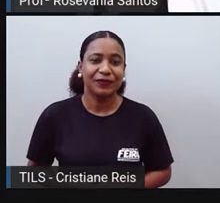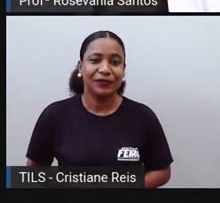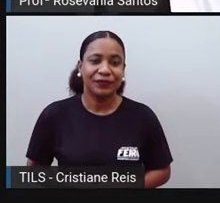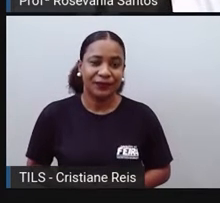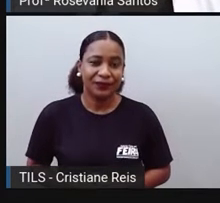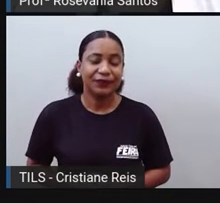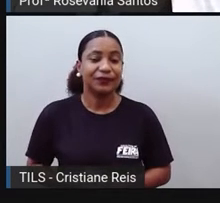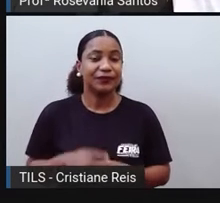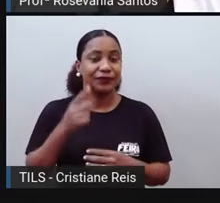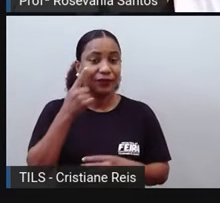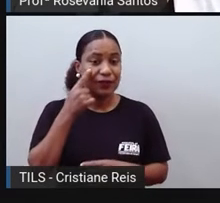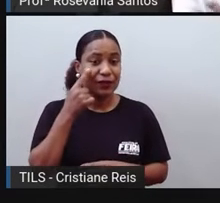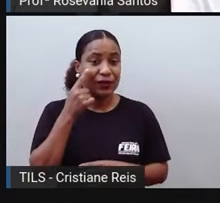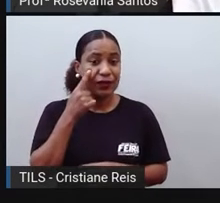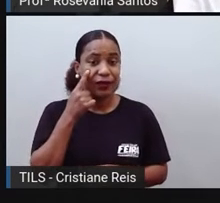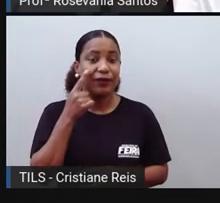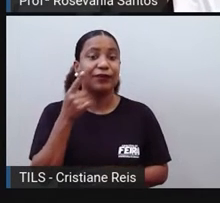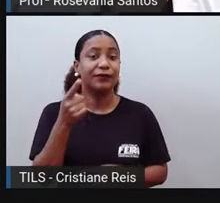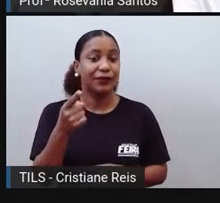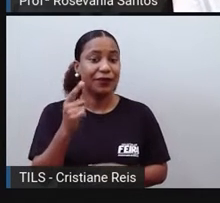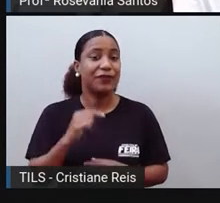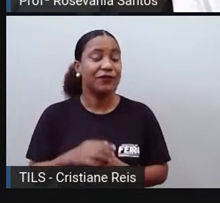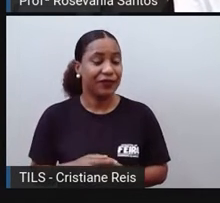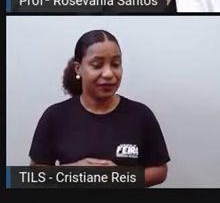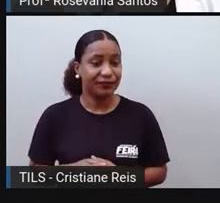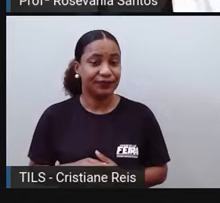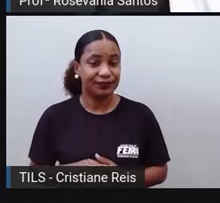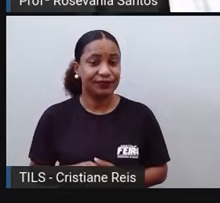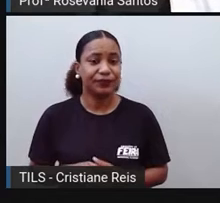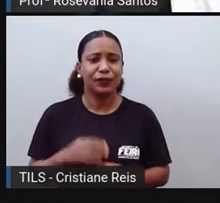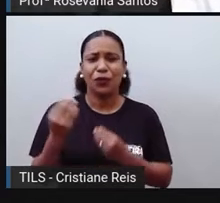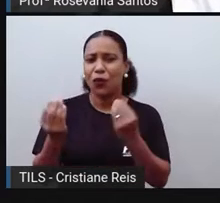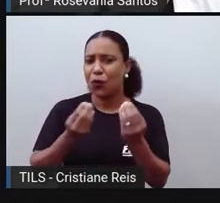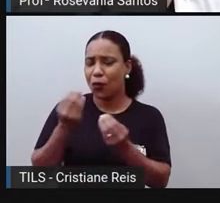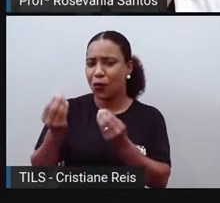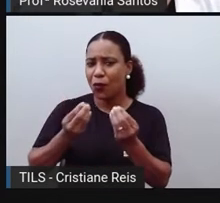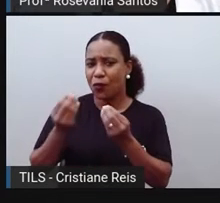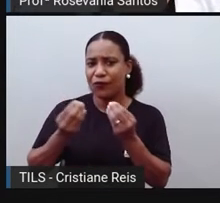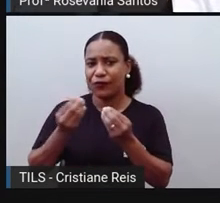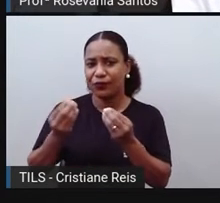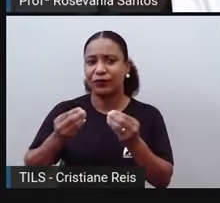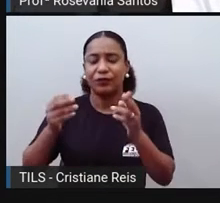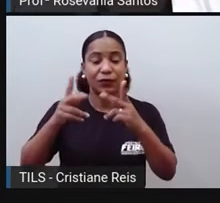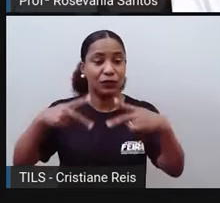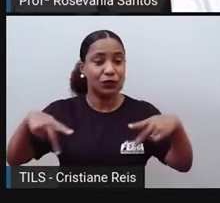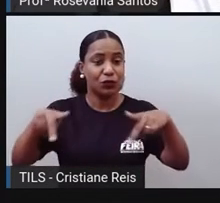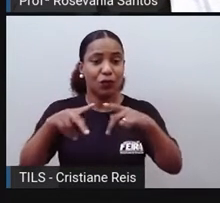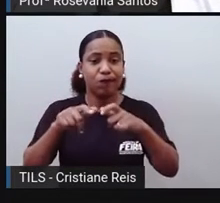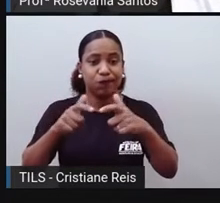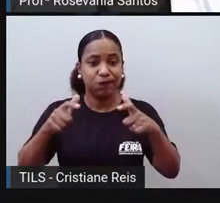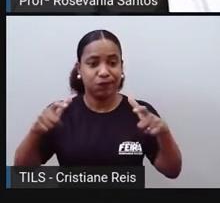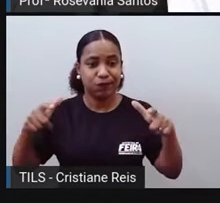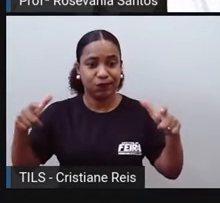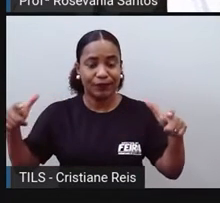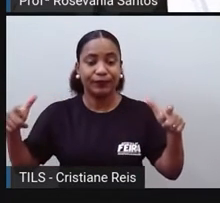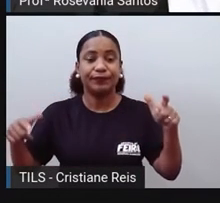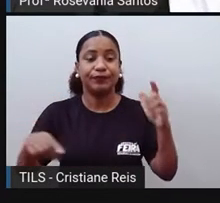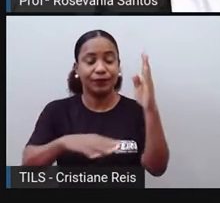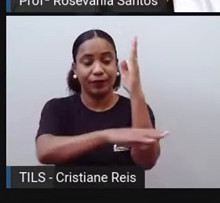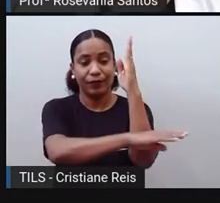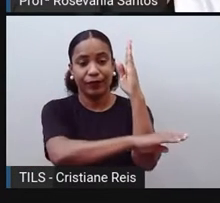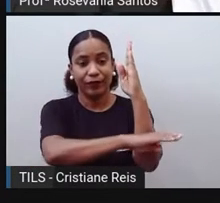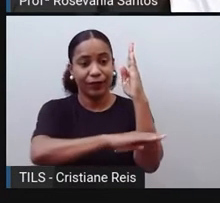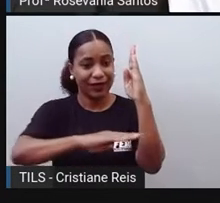população, como é que ela, essa população, ela veio crescendo ao longo do tempo. Então, eu fiz aqui uma linhazinha do tempo,